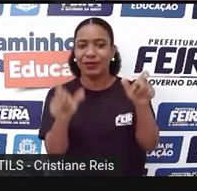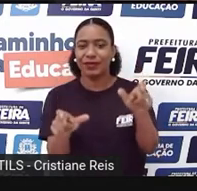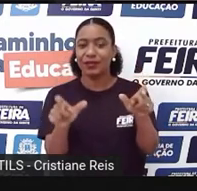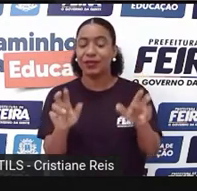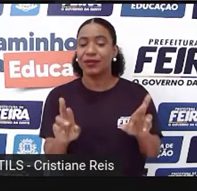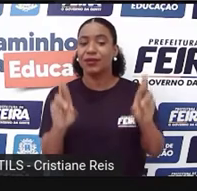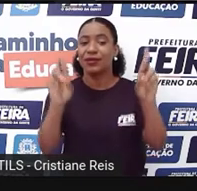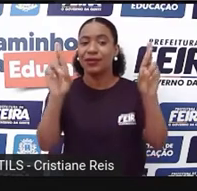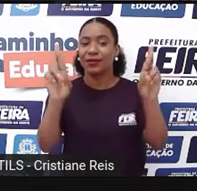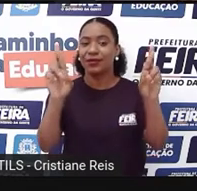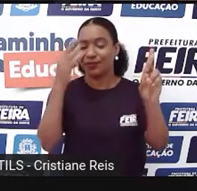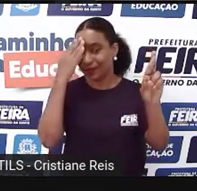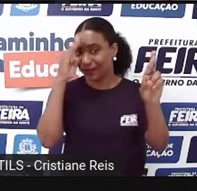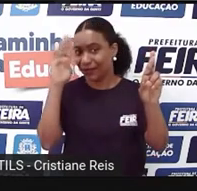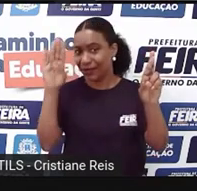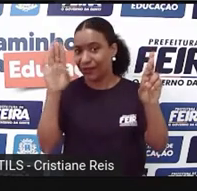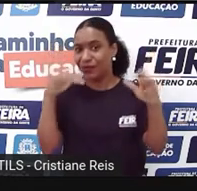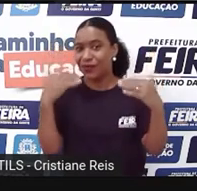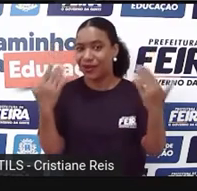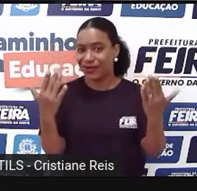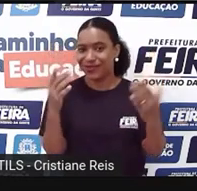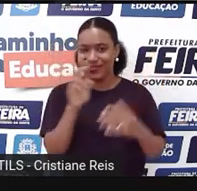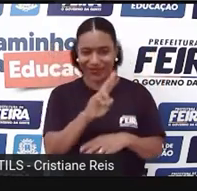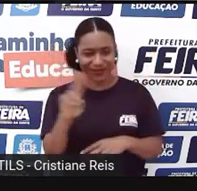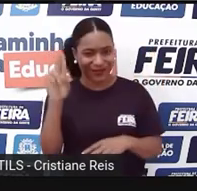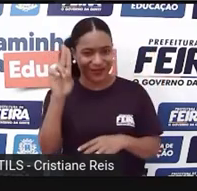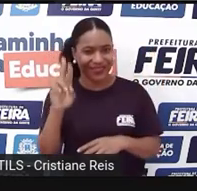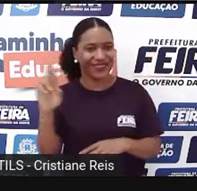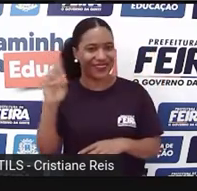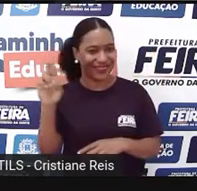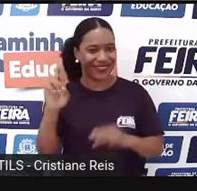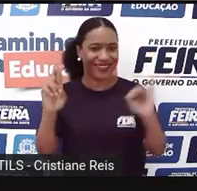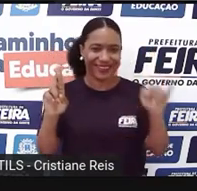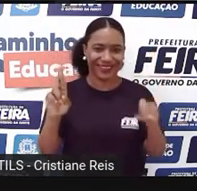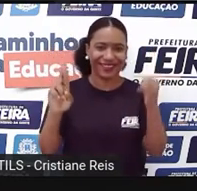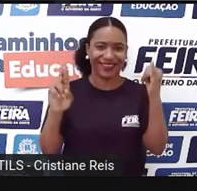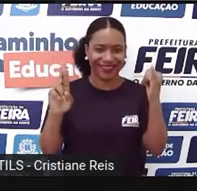história? Romeo and Juliet. Ok?